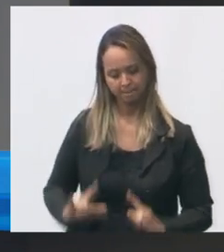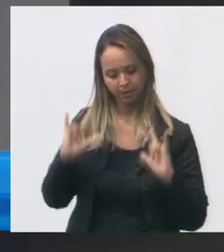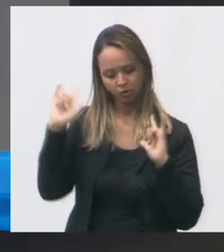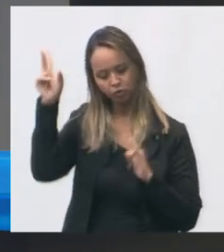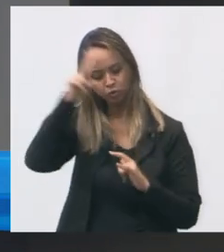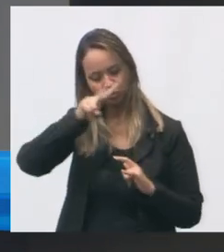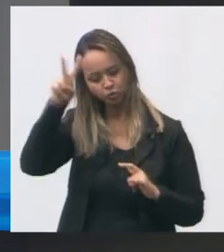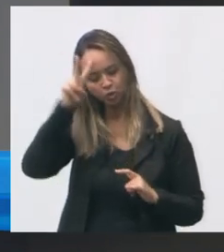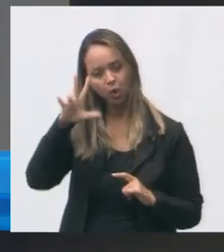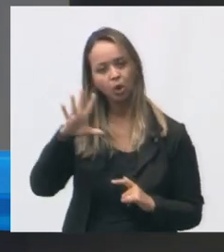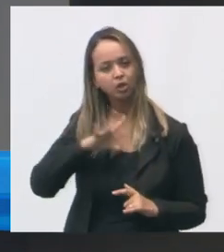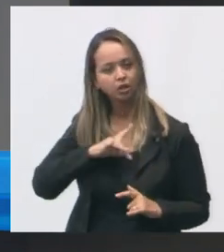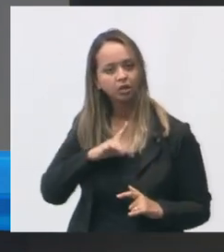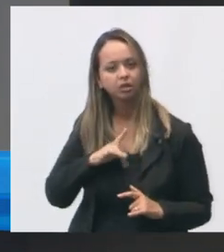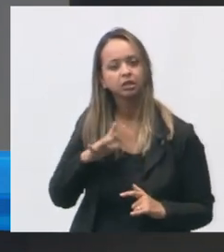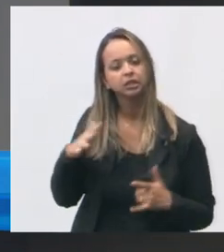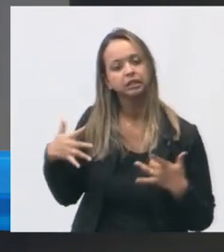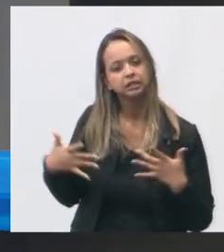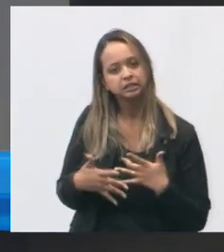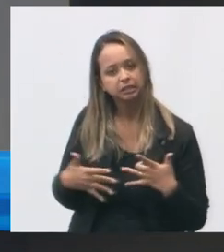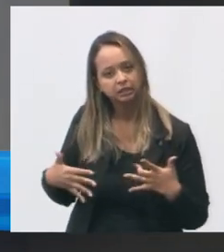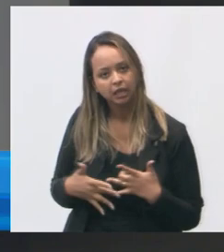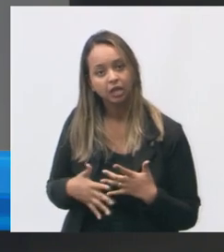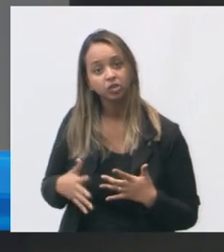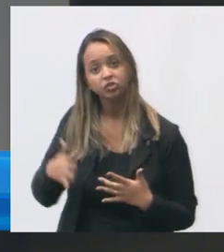cidade em frente à justiça do trabalho